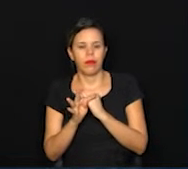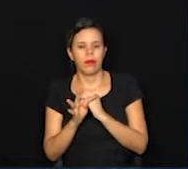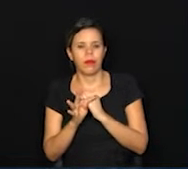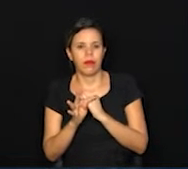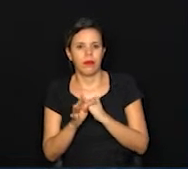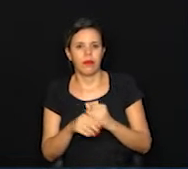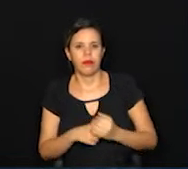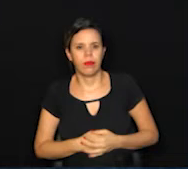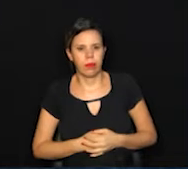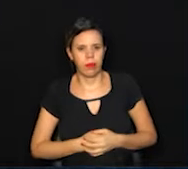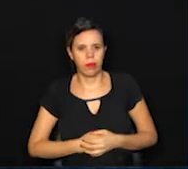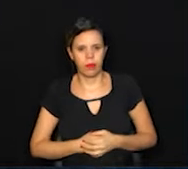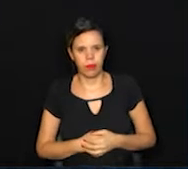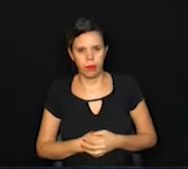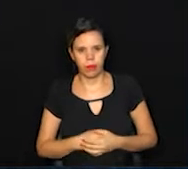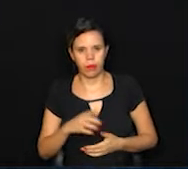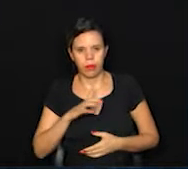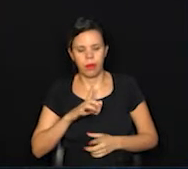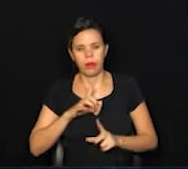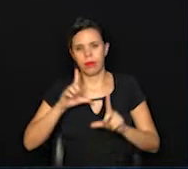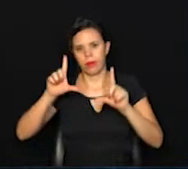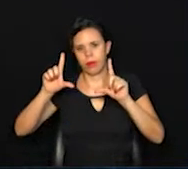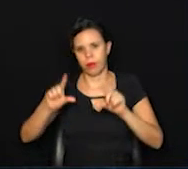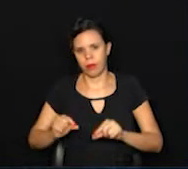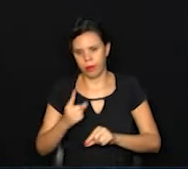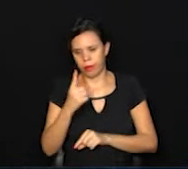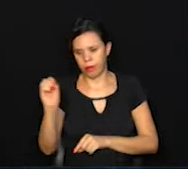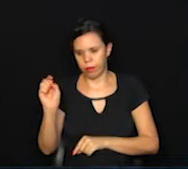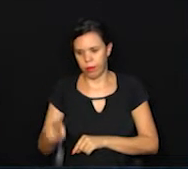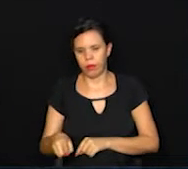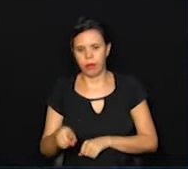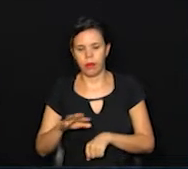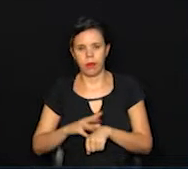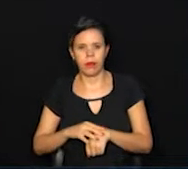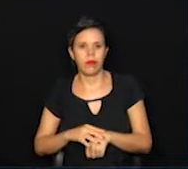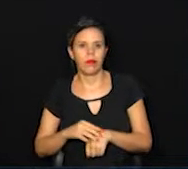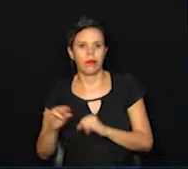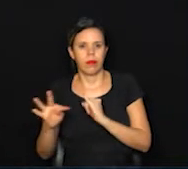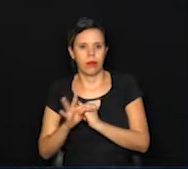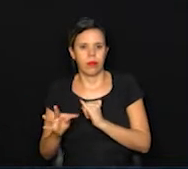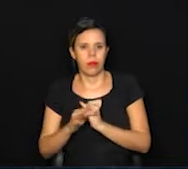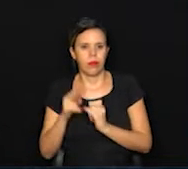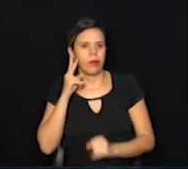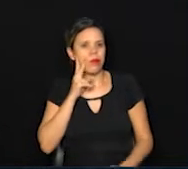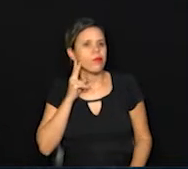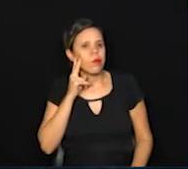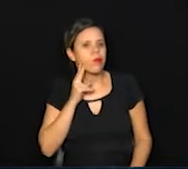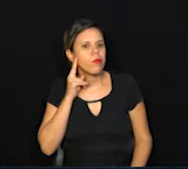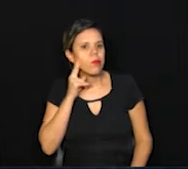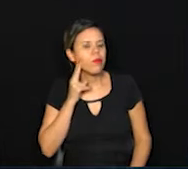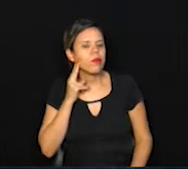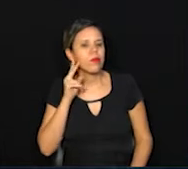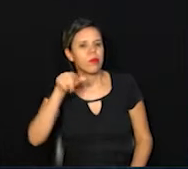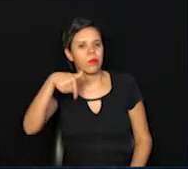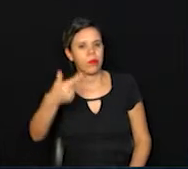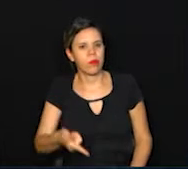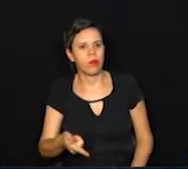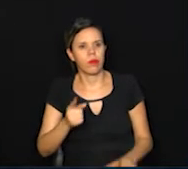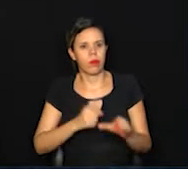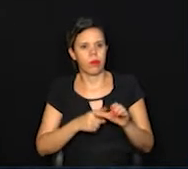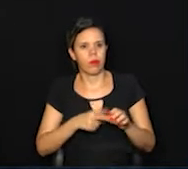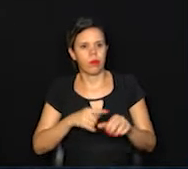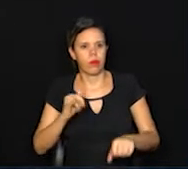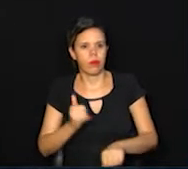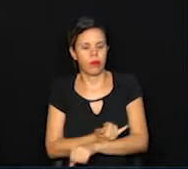Na sequência, os municípios com menos de 10 mil casos da doença. Itatiba, Vinhedo, depois aparecem